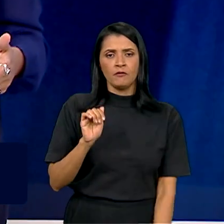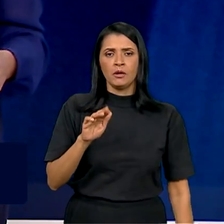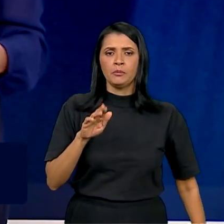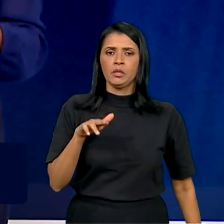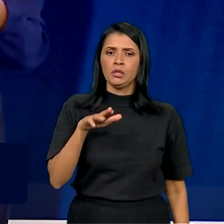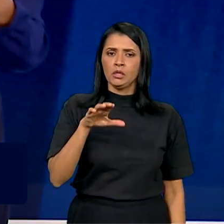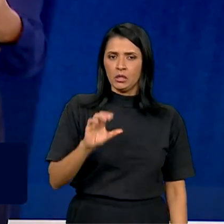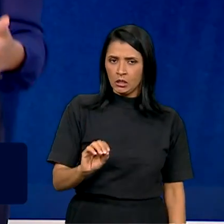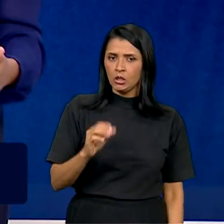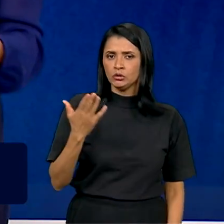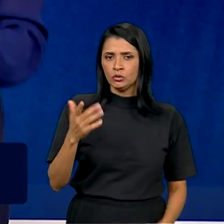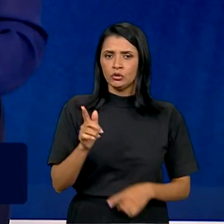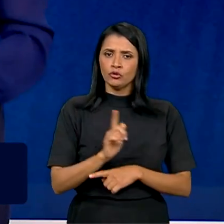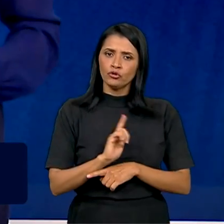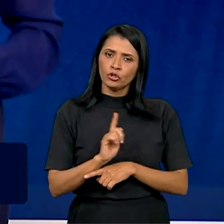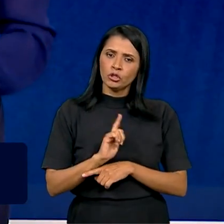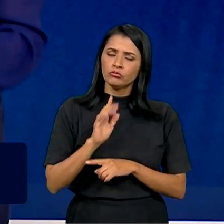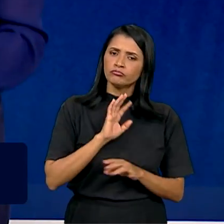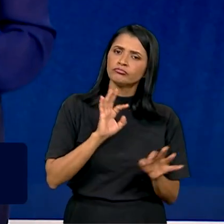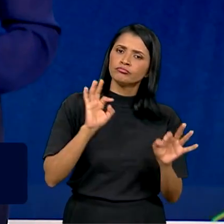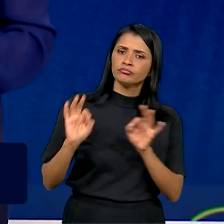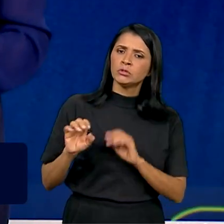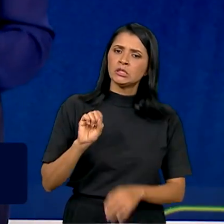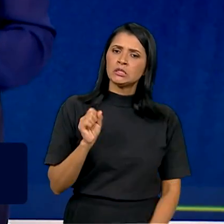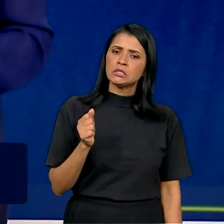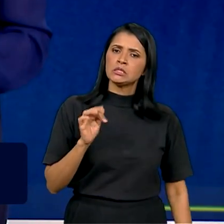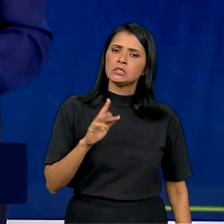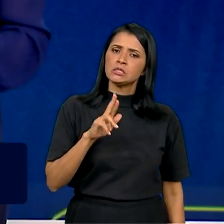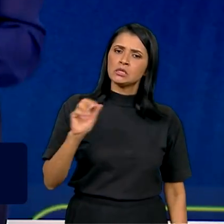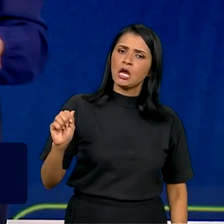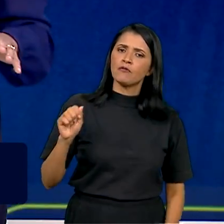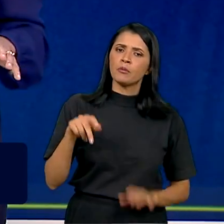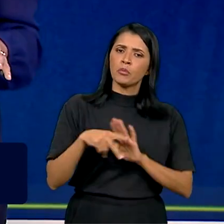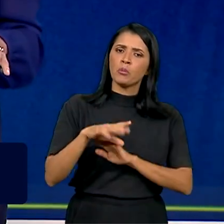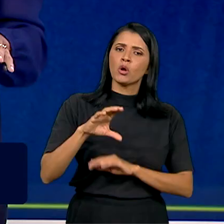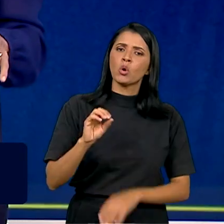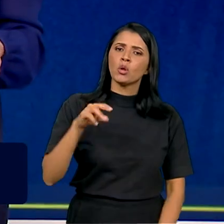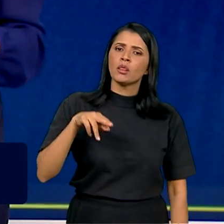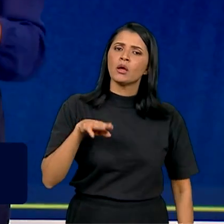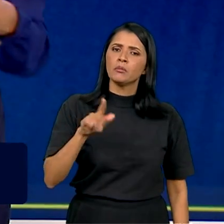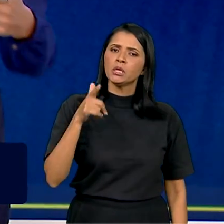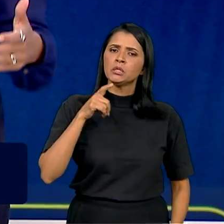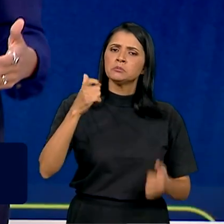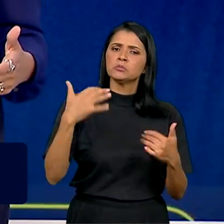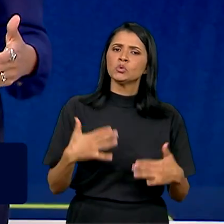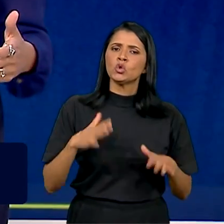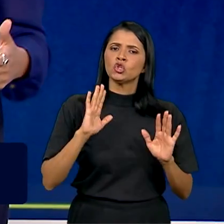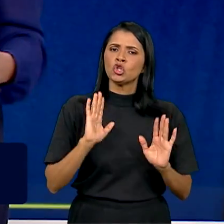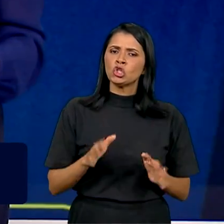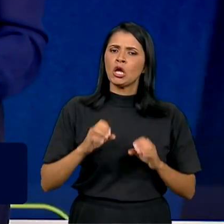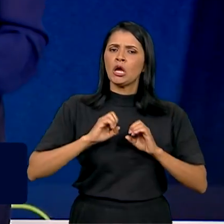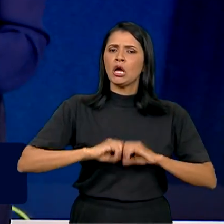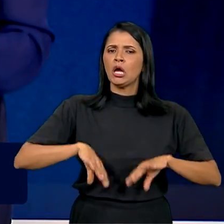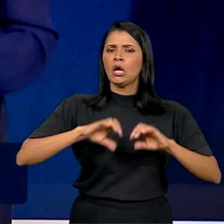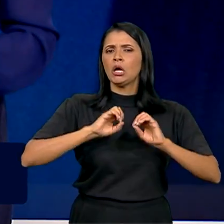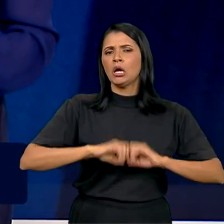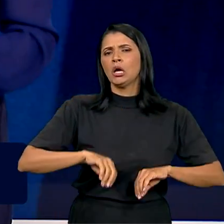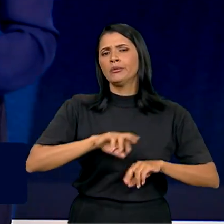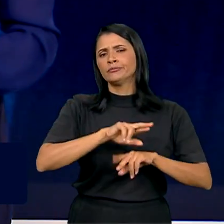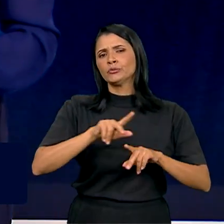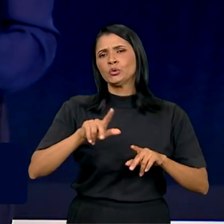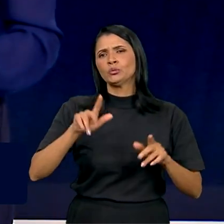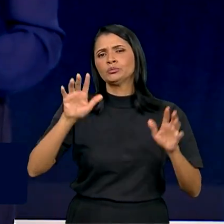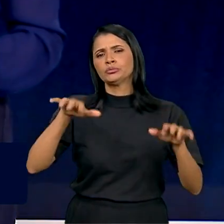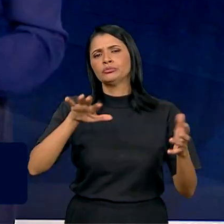Vasconcelos, gerente de acompanhamento de safras da Conab, e ele explicou que já houve prejuízo com as condições